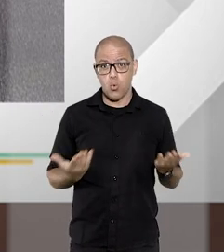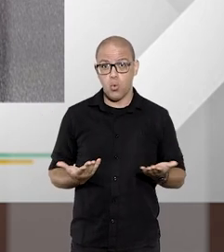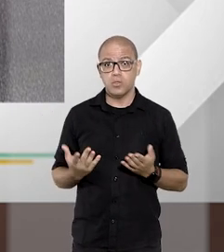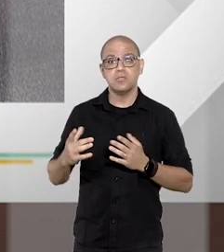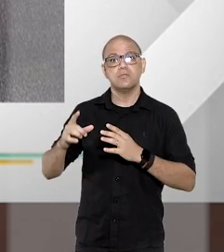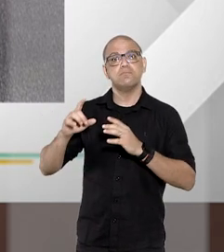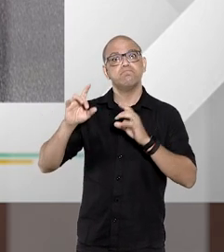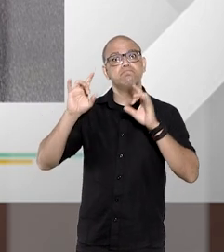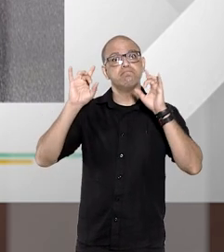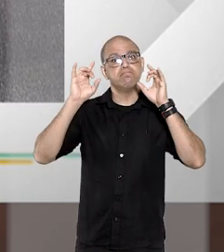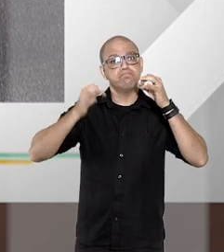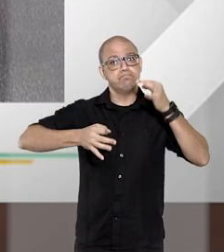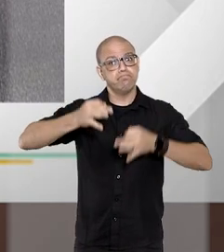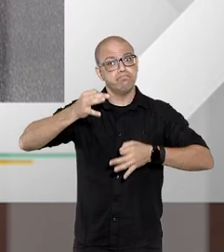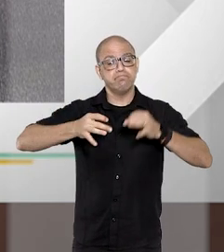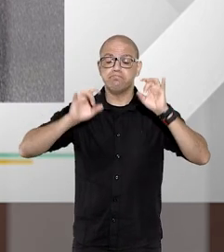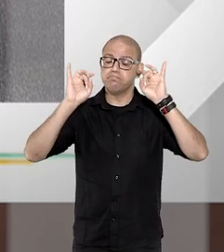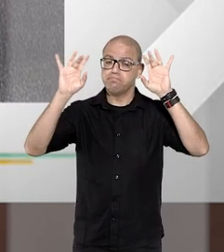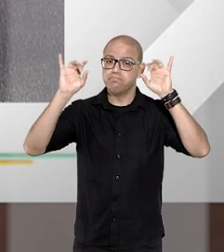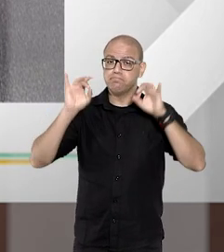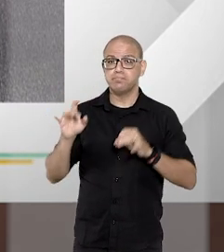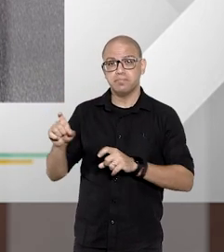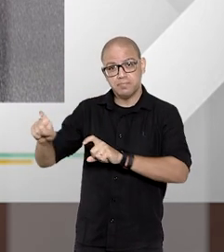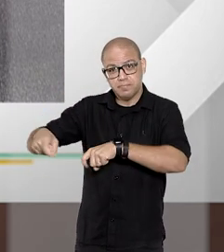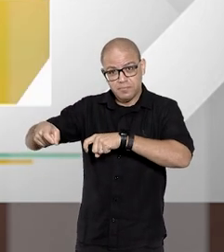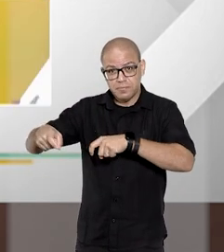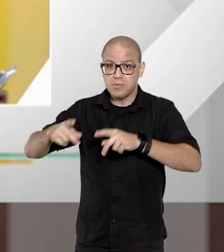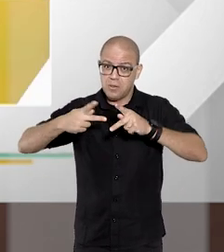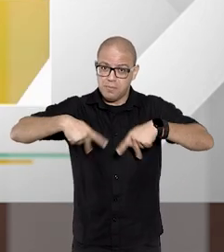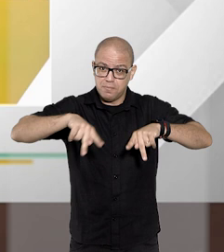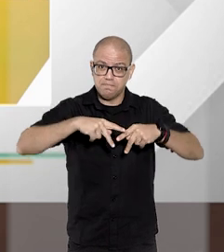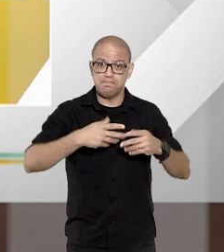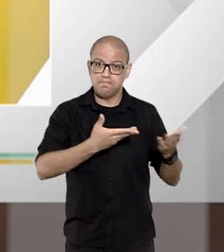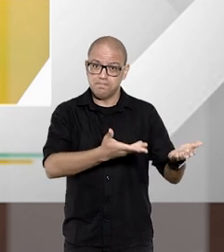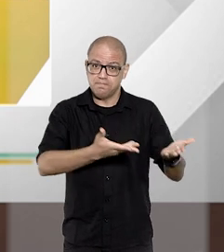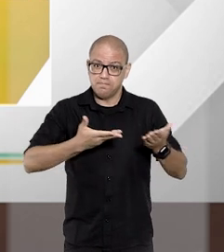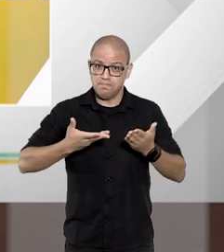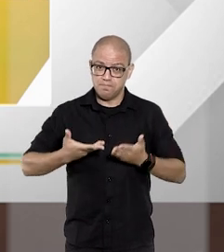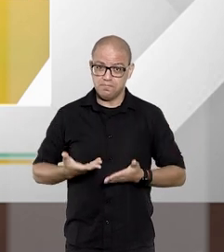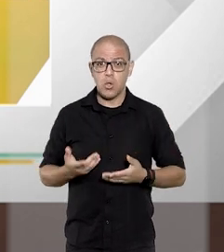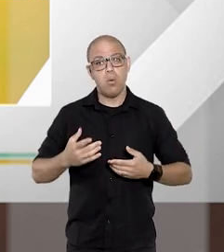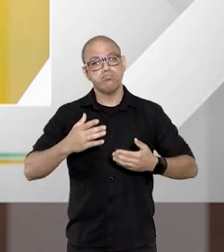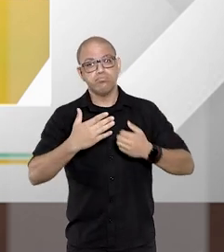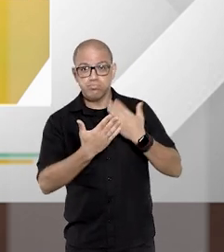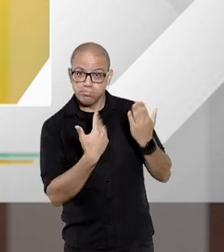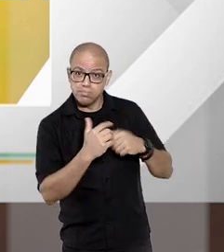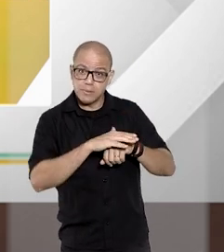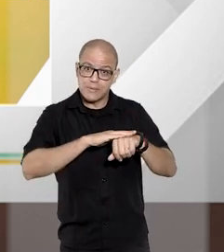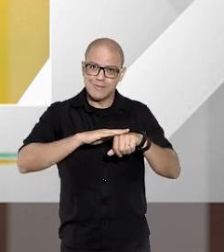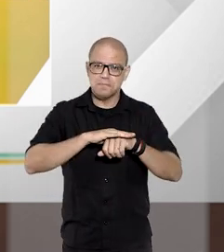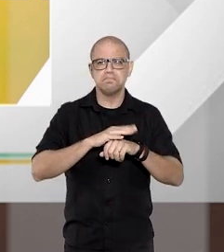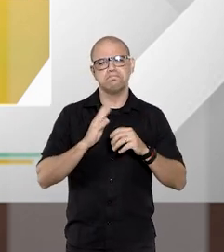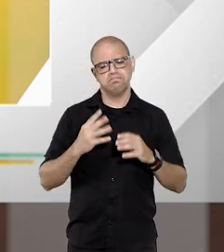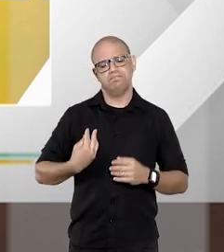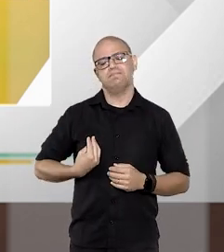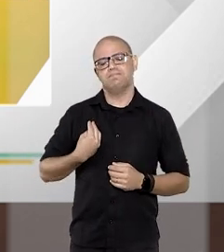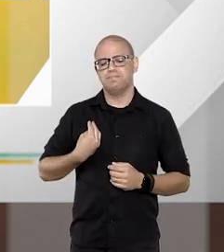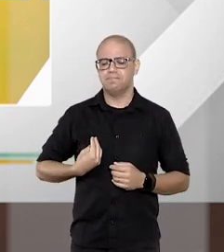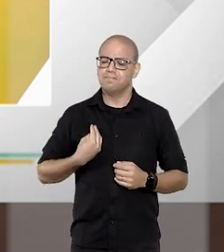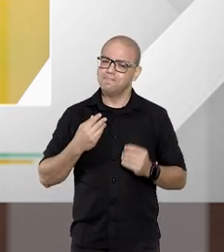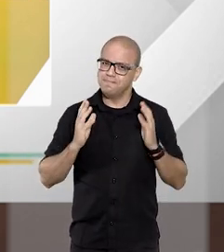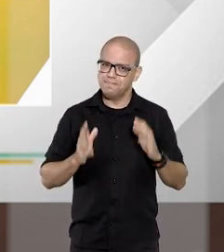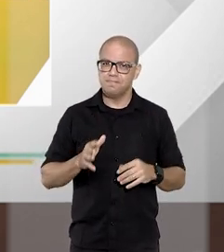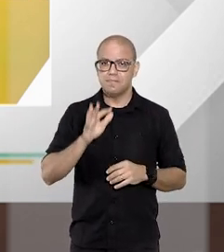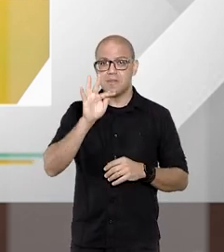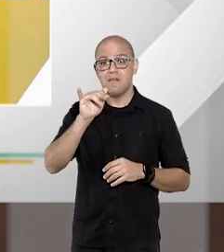especiais da Fazenda Pública, como o Tiago Gomidi já falou, né? E os nossos convidados para esse bate-papo de hoje já estão aqui com